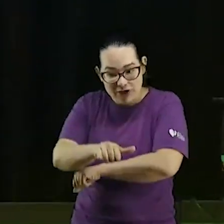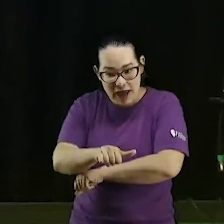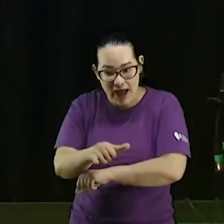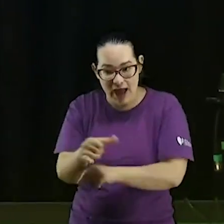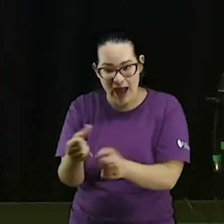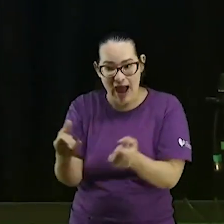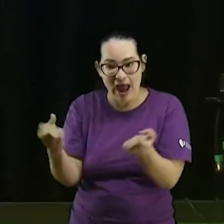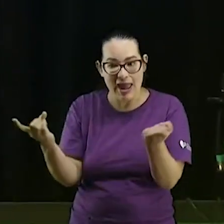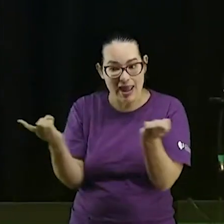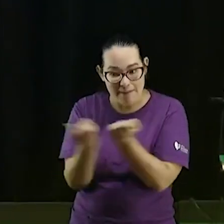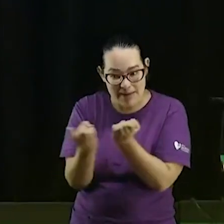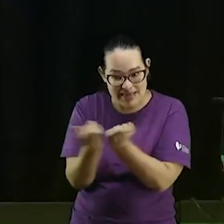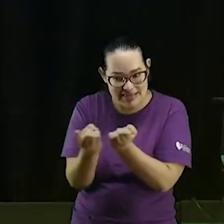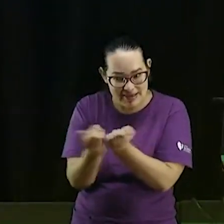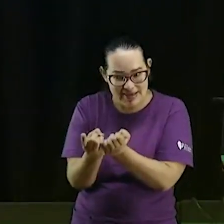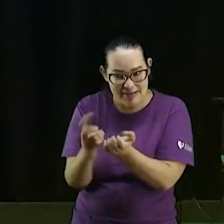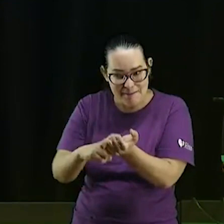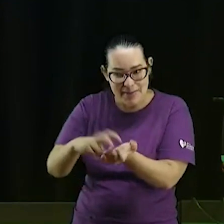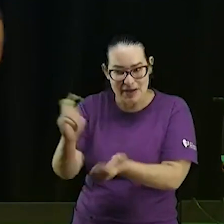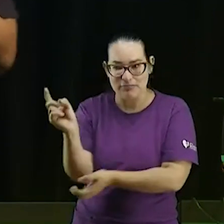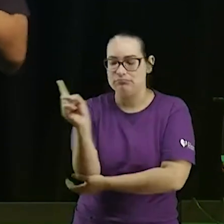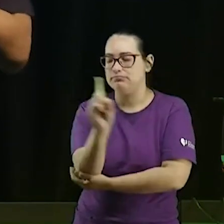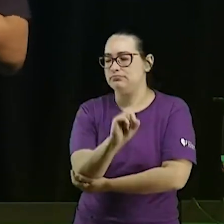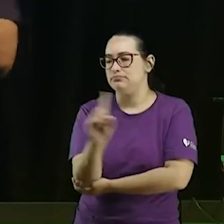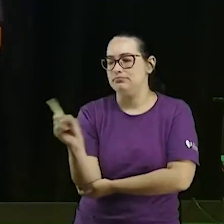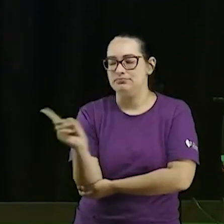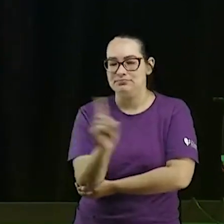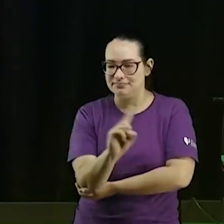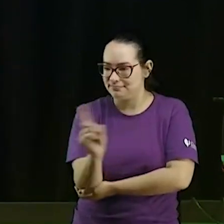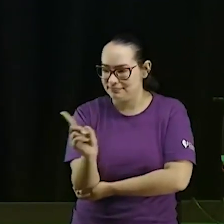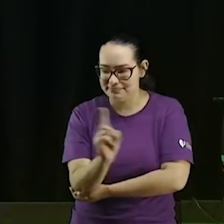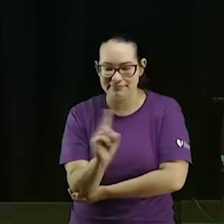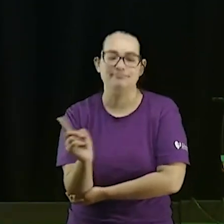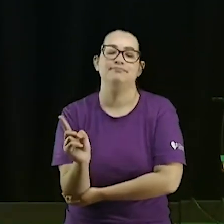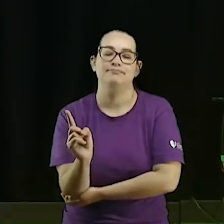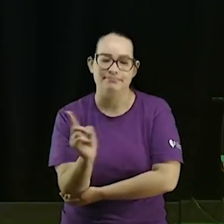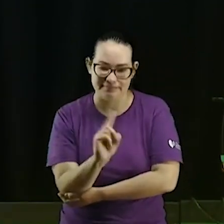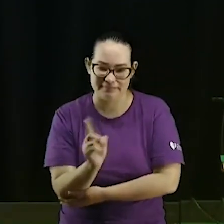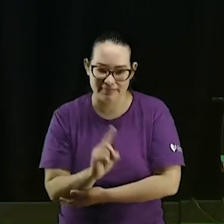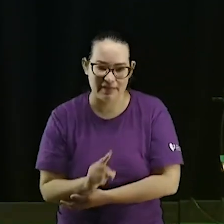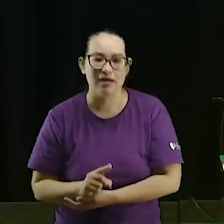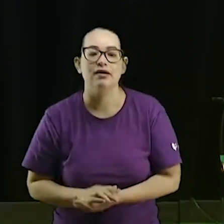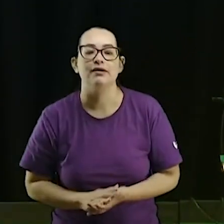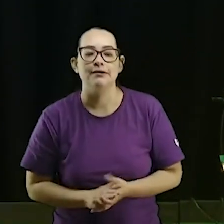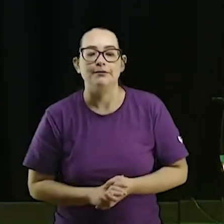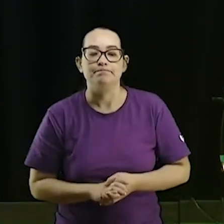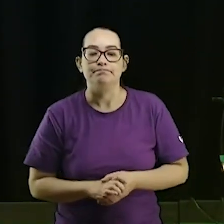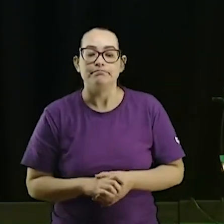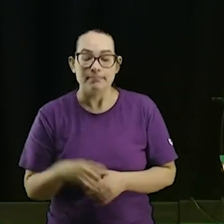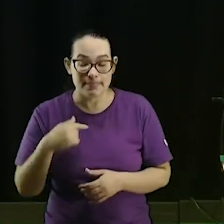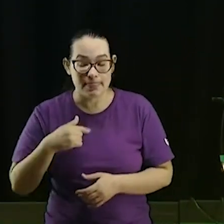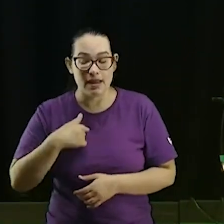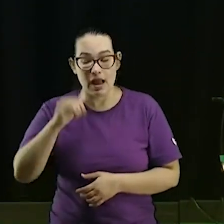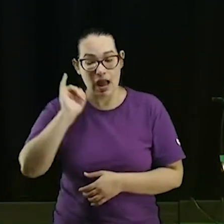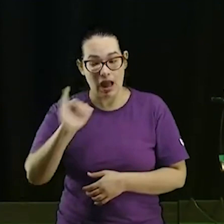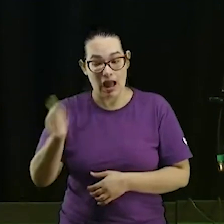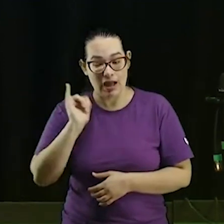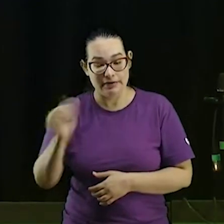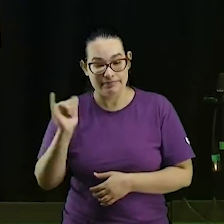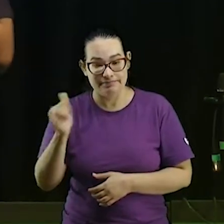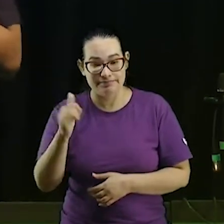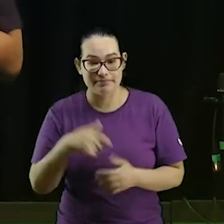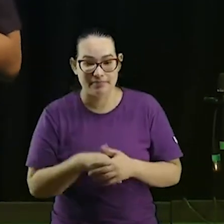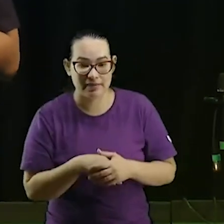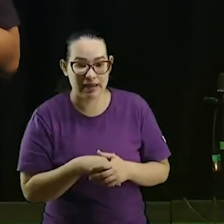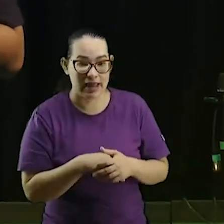abusado que faltava aquele cara legal da turma bacana mas que não se convertia ele entrava